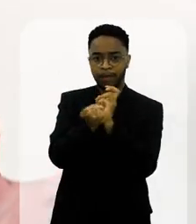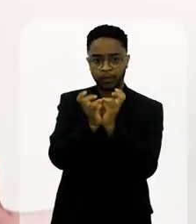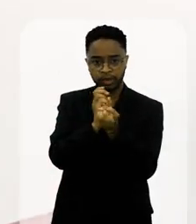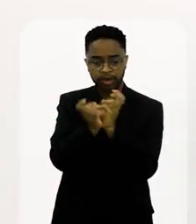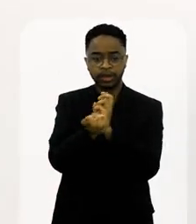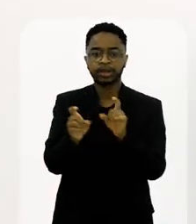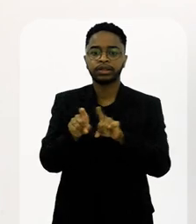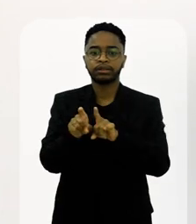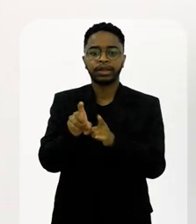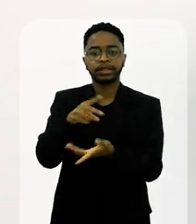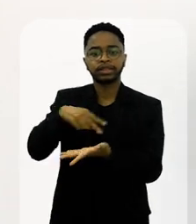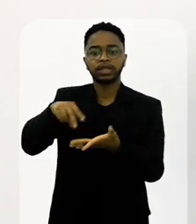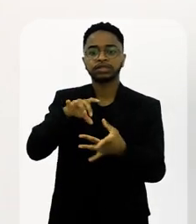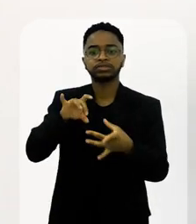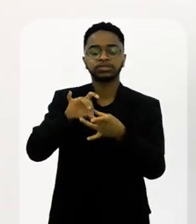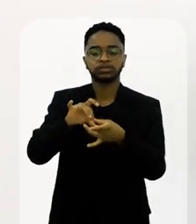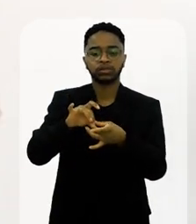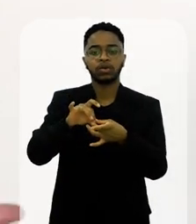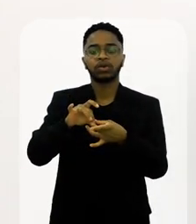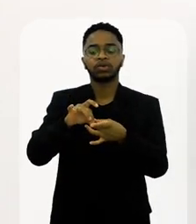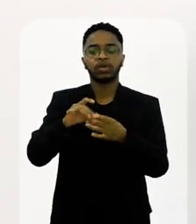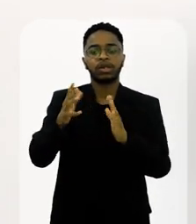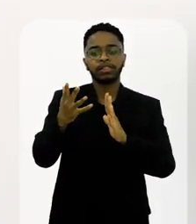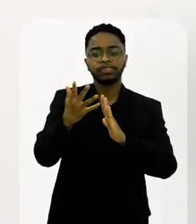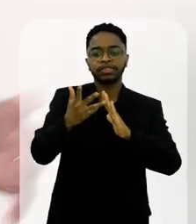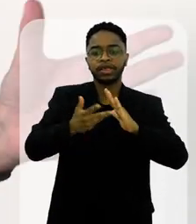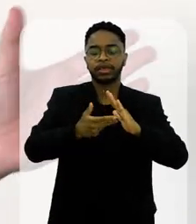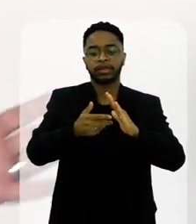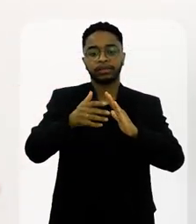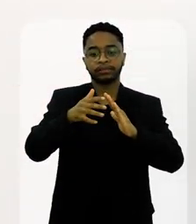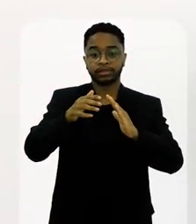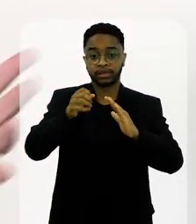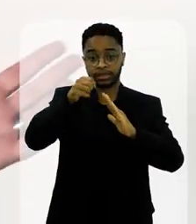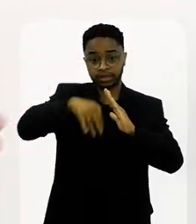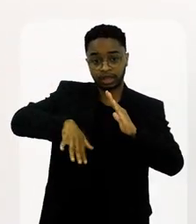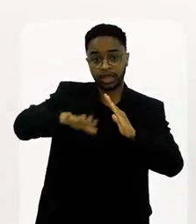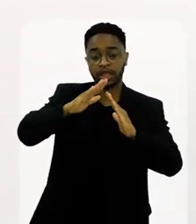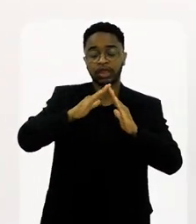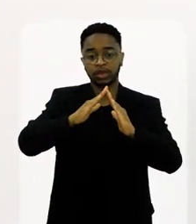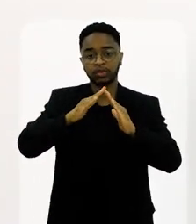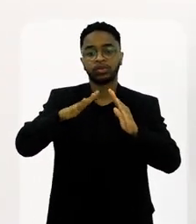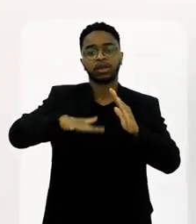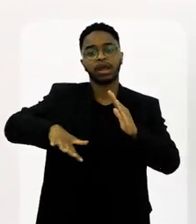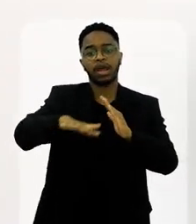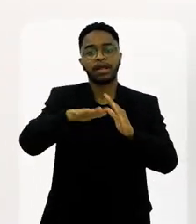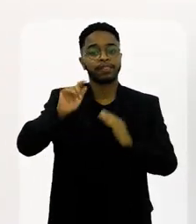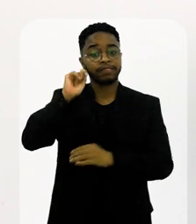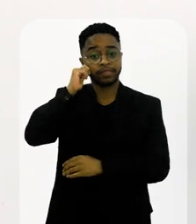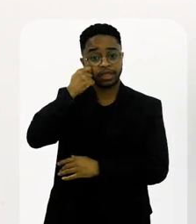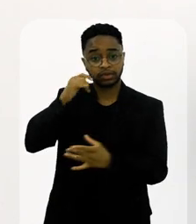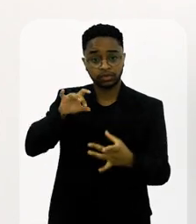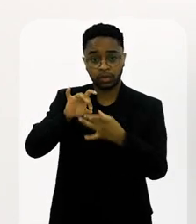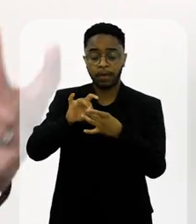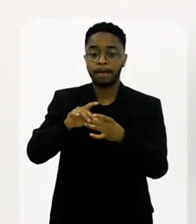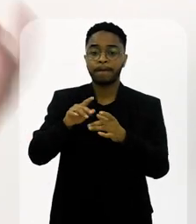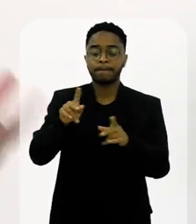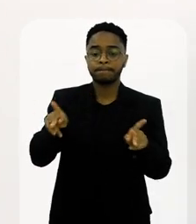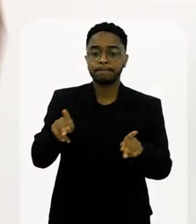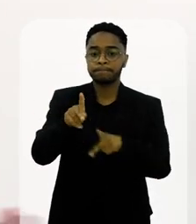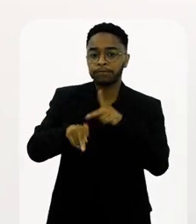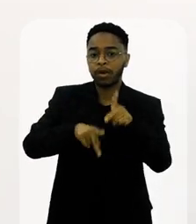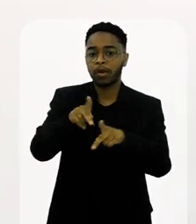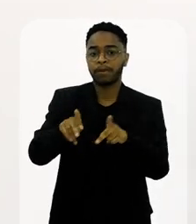da capoeira, que é uma dança que nasce no terreiro dessas grandes manifestações negras nossas do povo